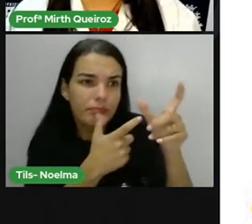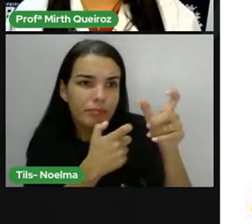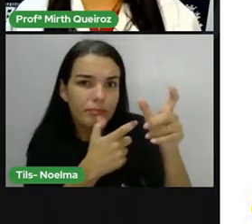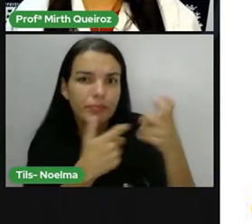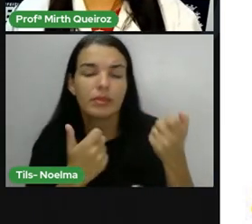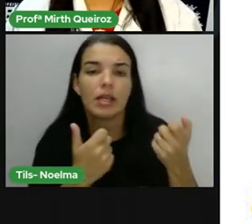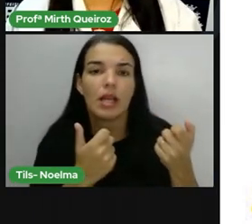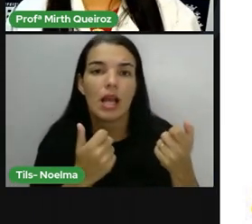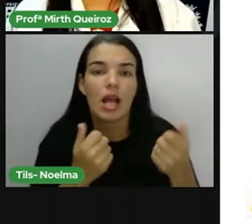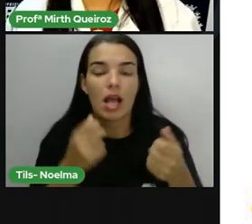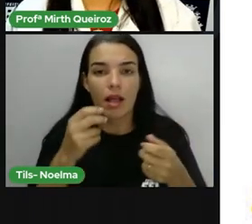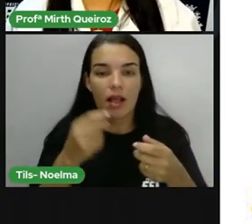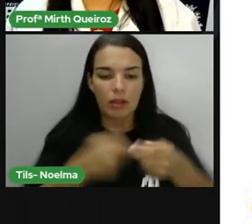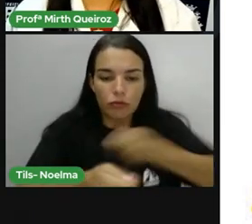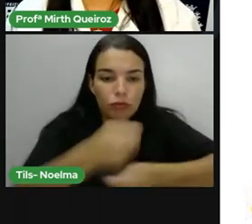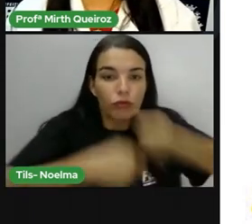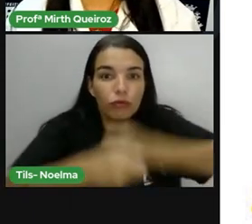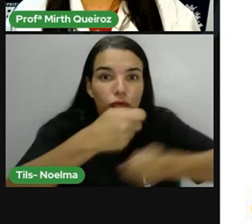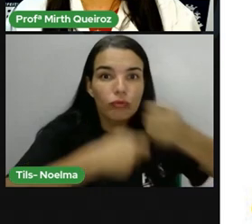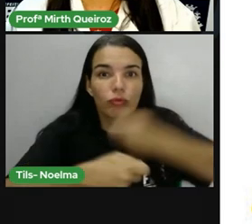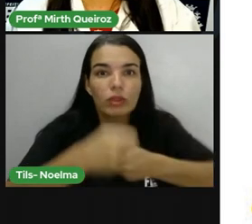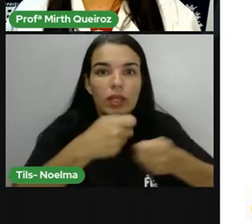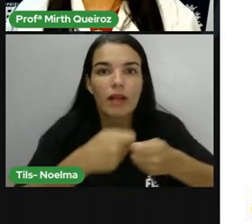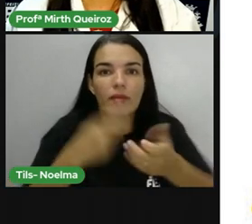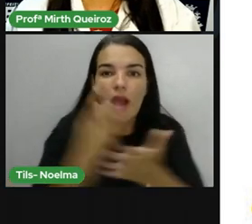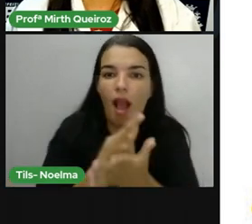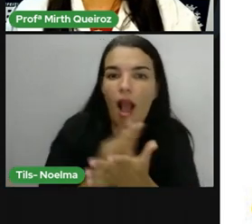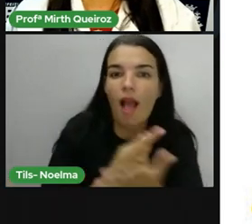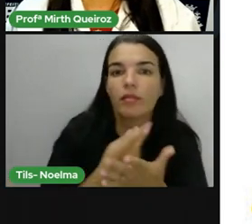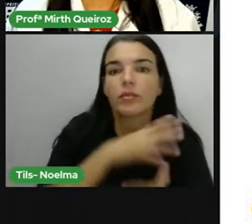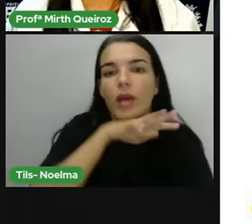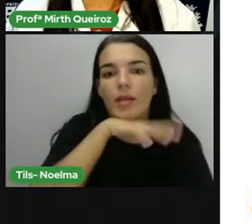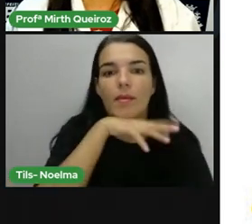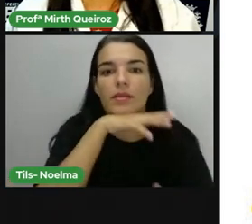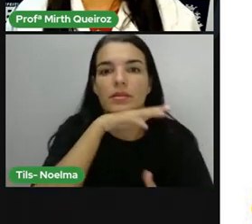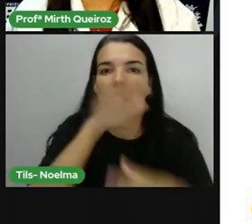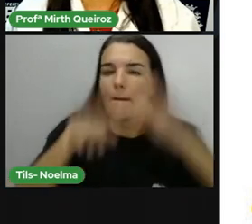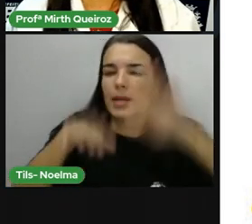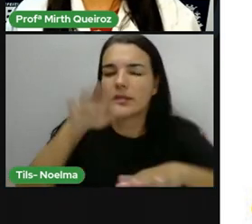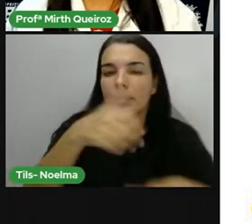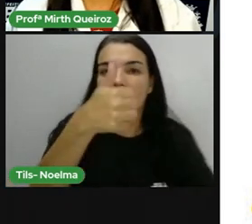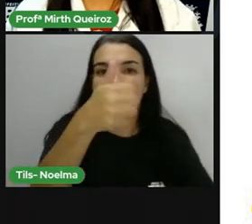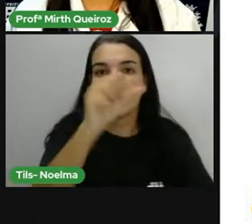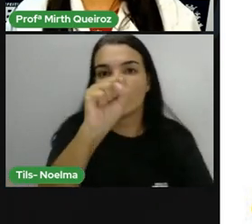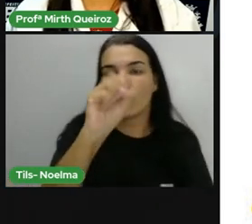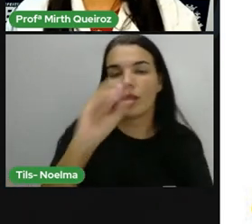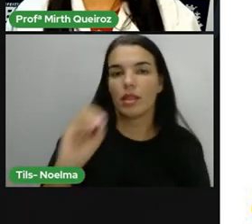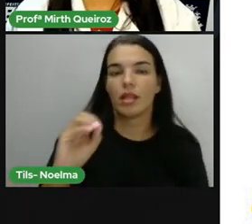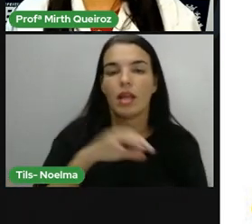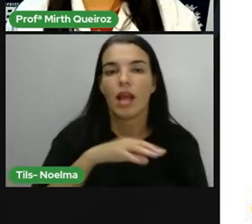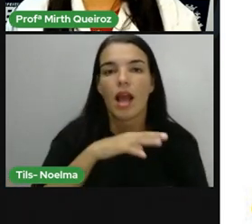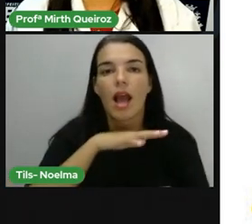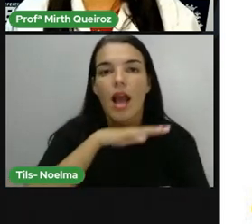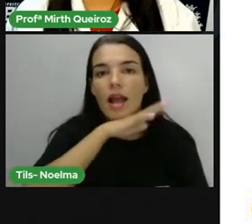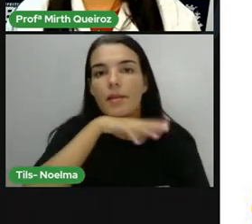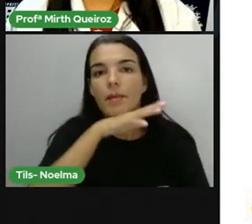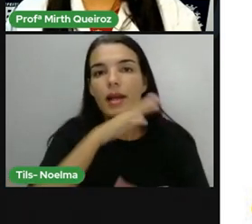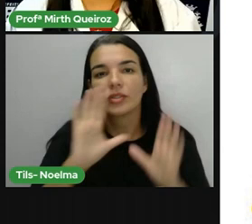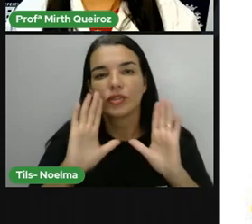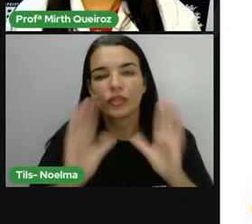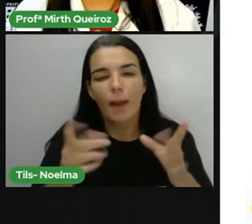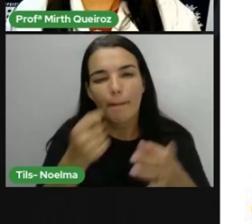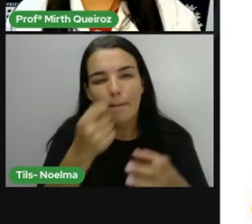O tráfico ilegal de animais. Acredite-se que mais de 180 animais da caatinga já estejam em extinção.